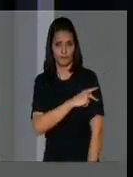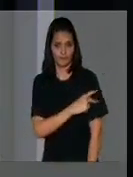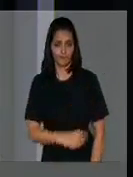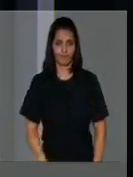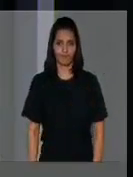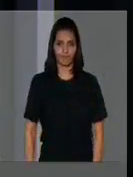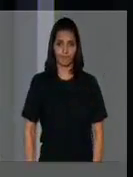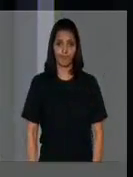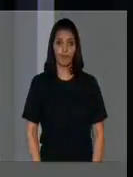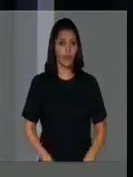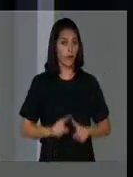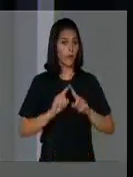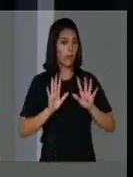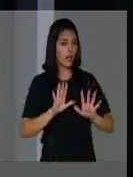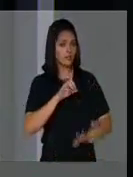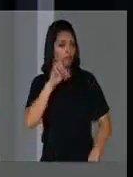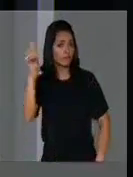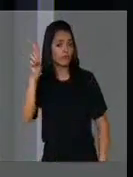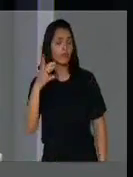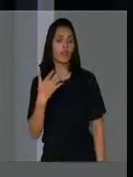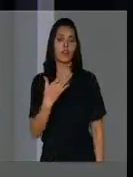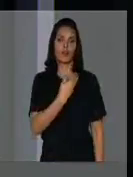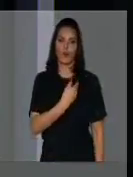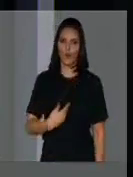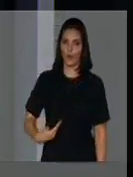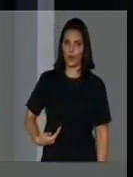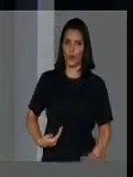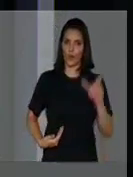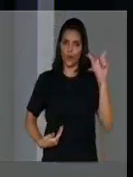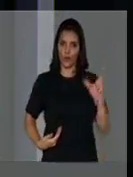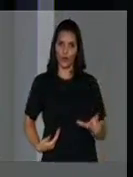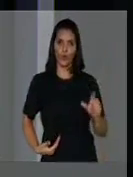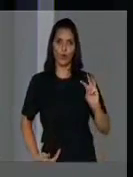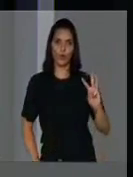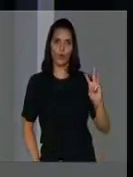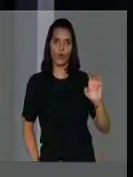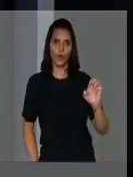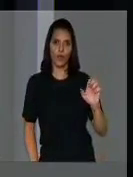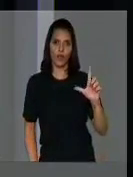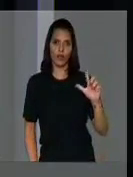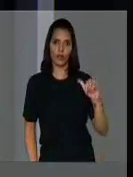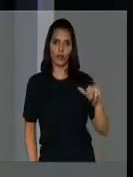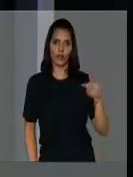Mas o Estado do Piauí, que é governado pelo guarda Wellington Dias do PT,